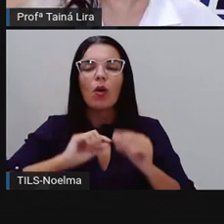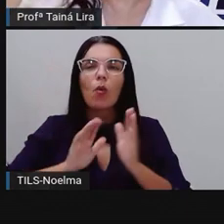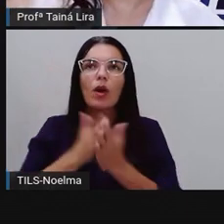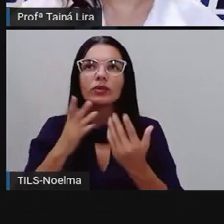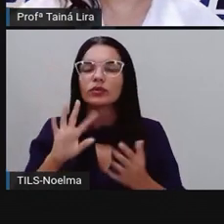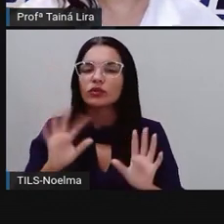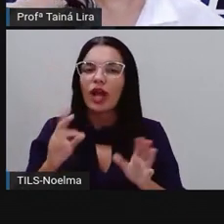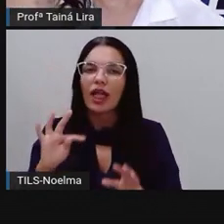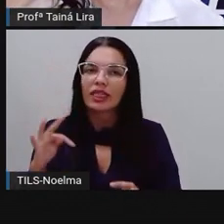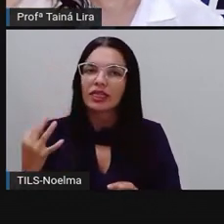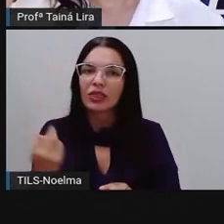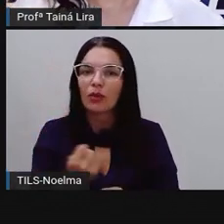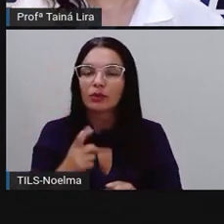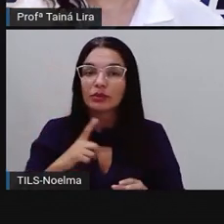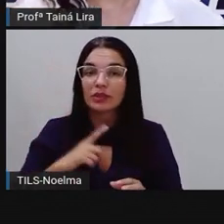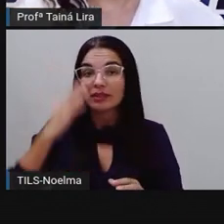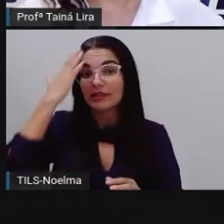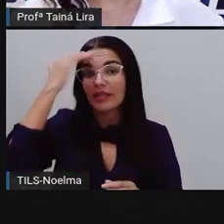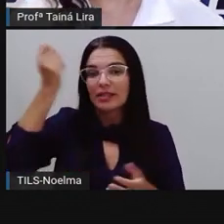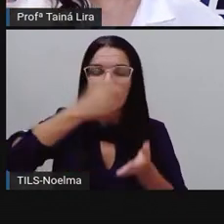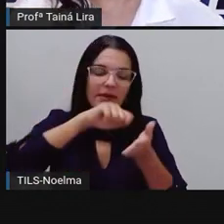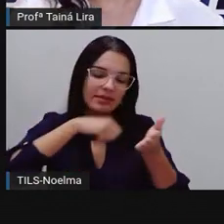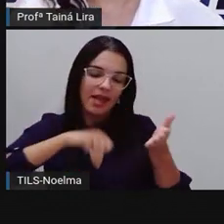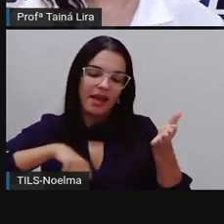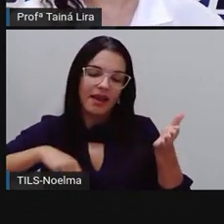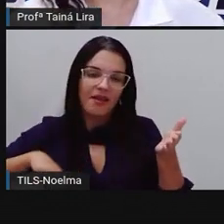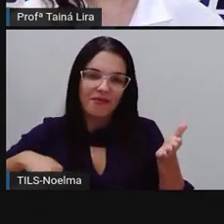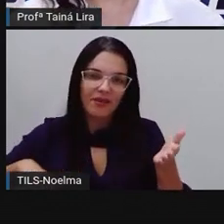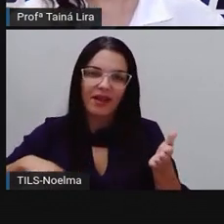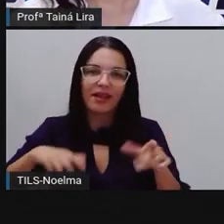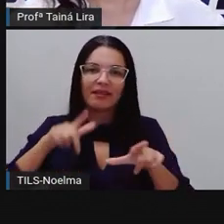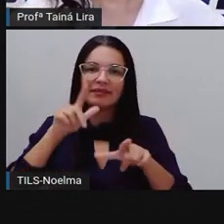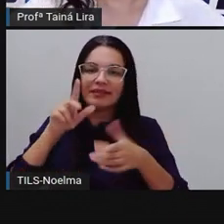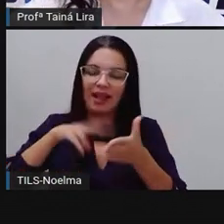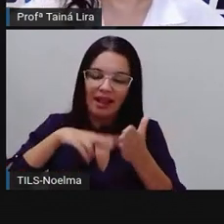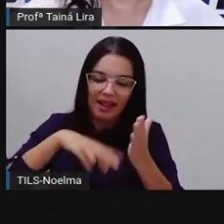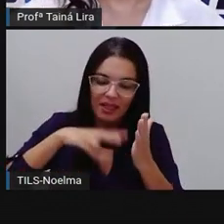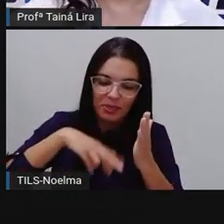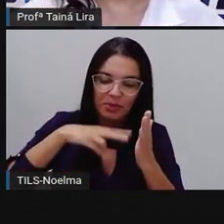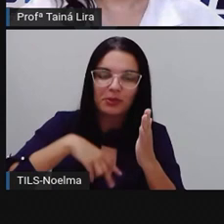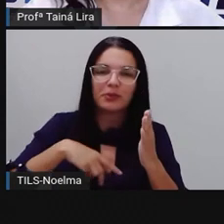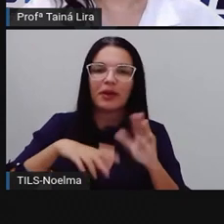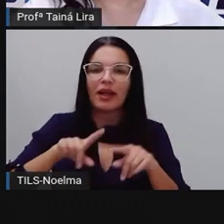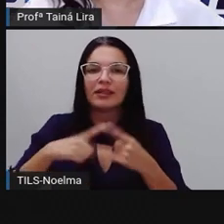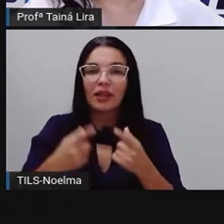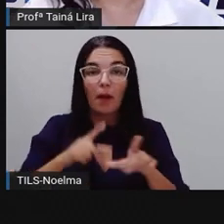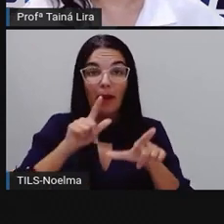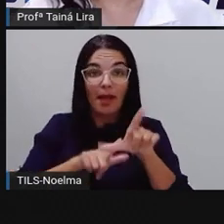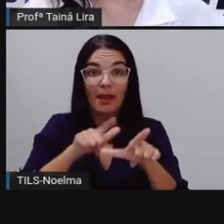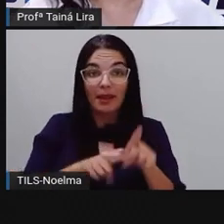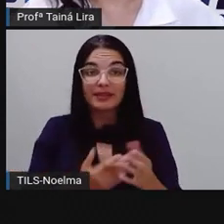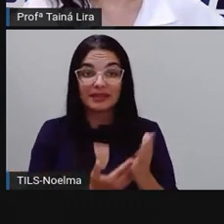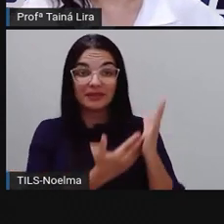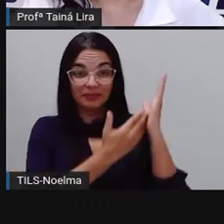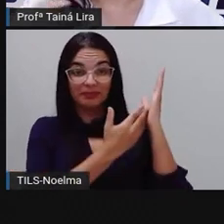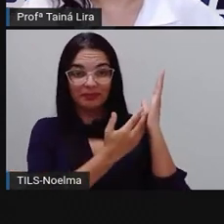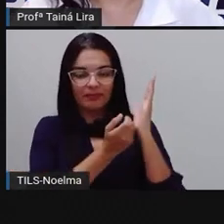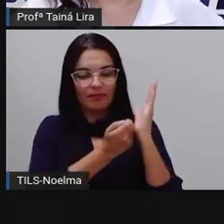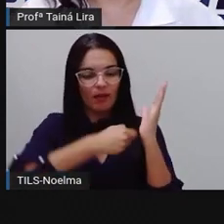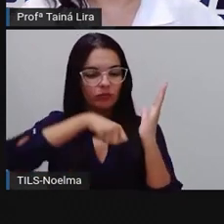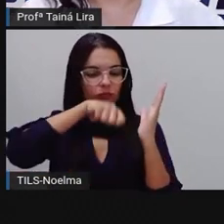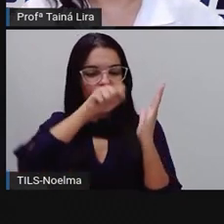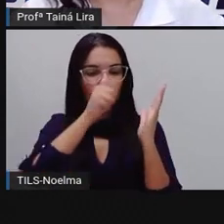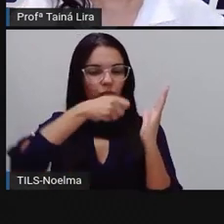domínio, né, aí da escrita, da leitura. A letra bastão nós usamos muito, né, principalmente